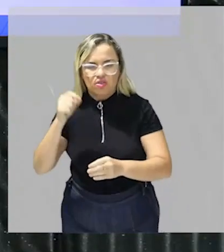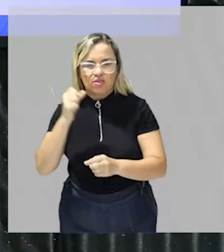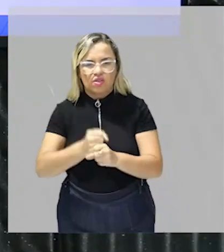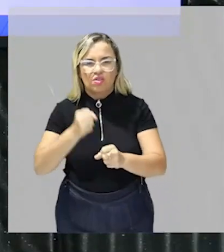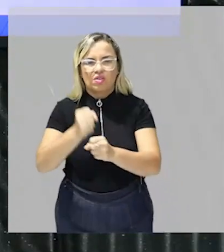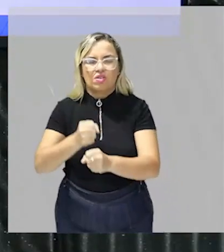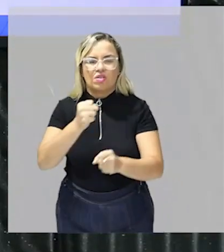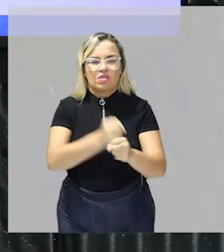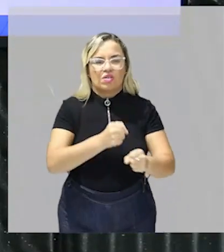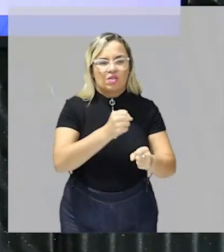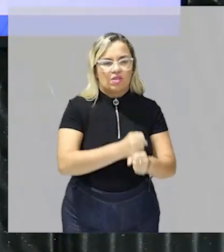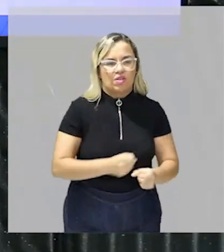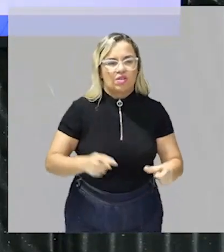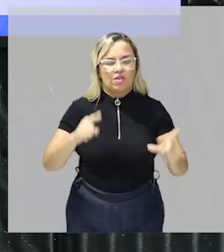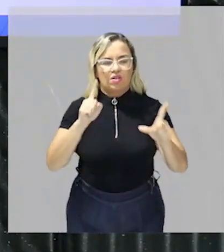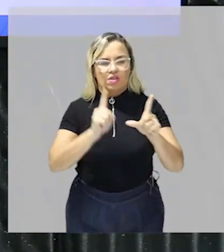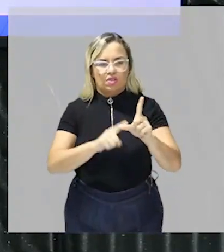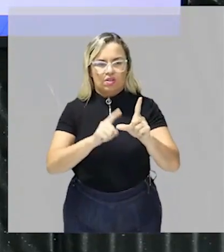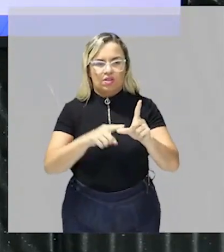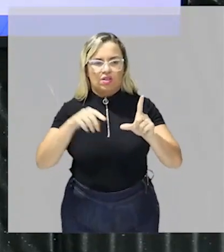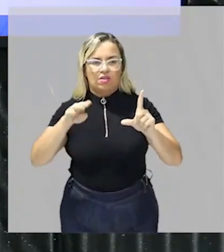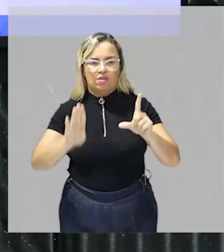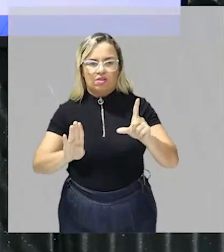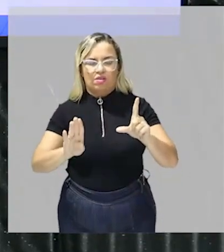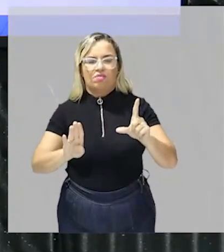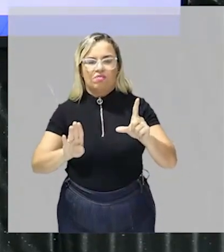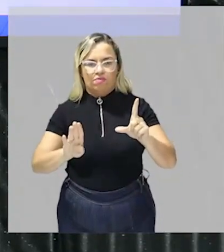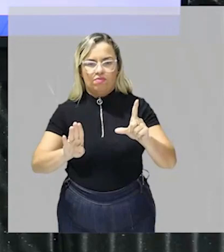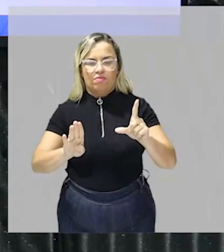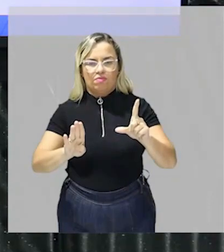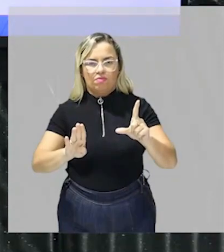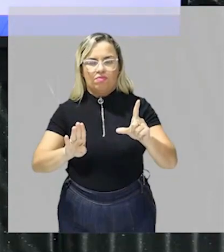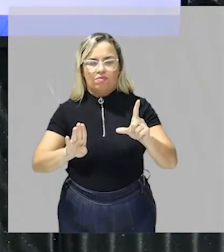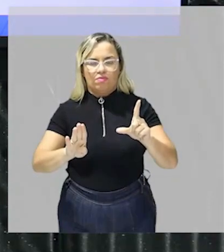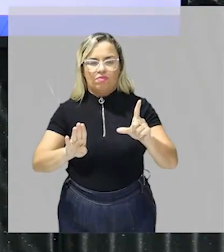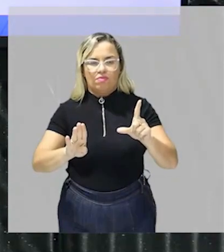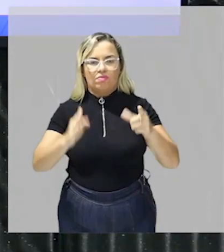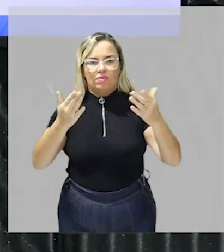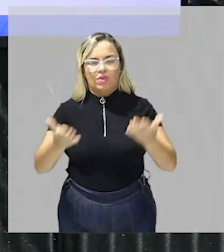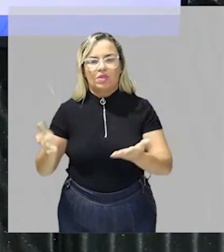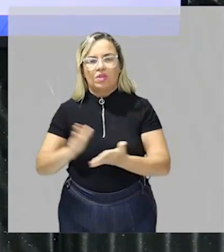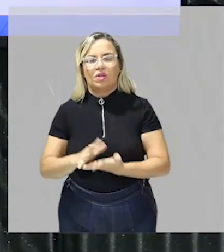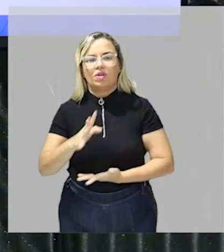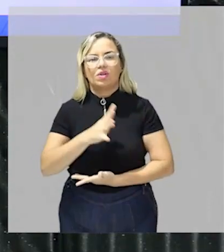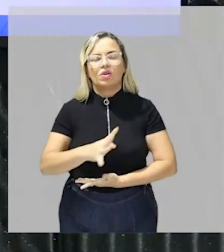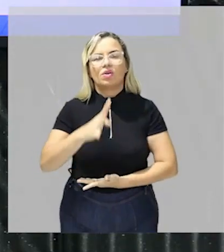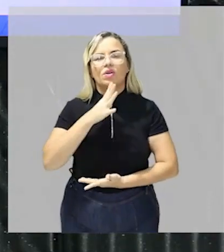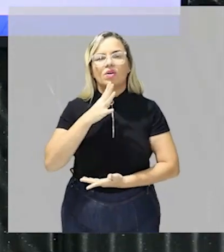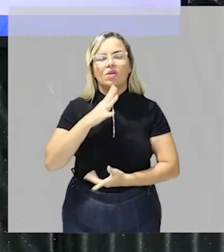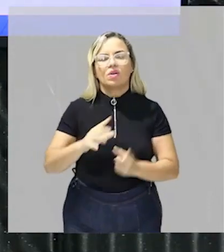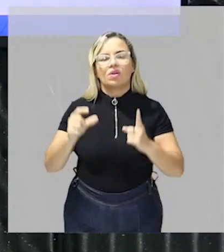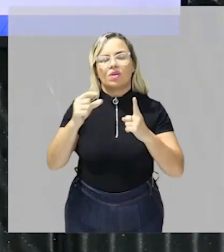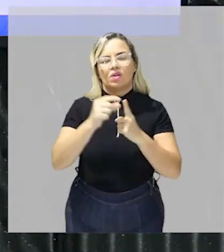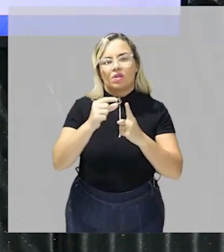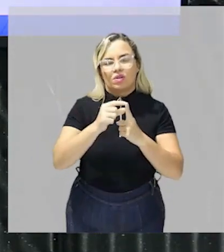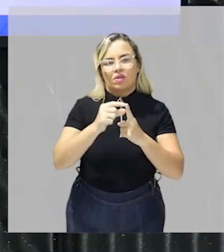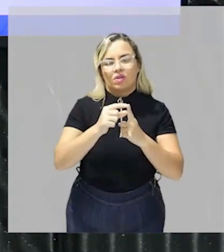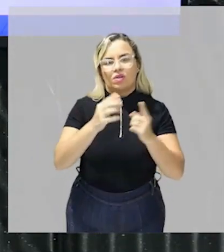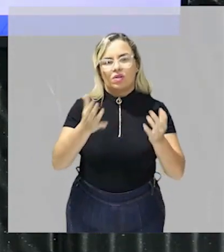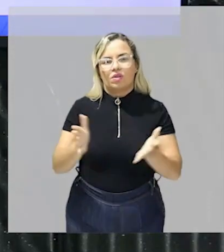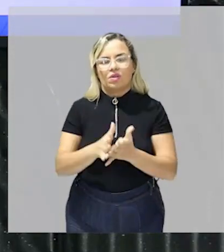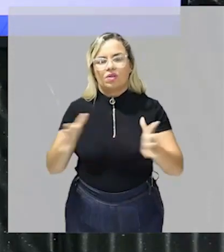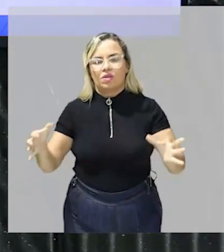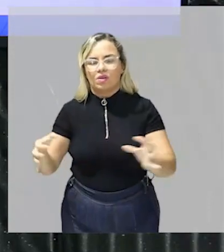aí você precisa aqui ó aí você precisa conhecer os termos para que você essas